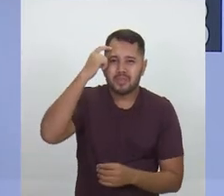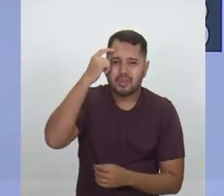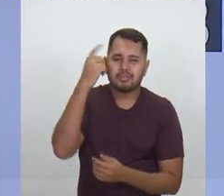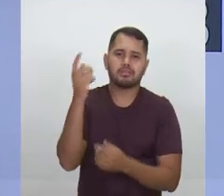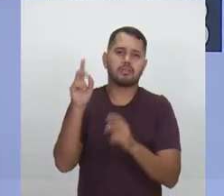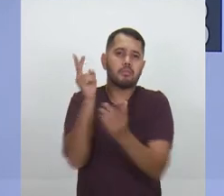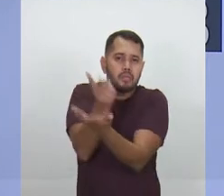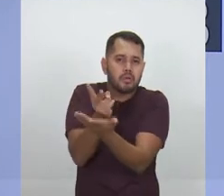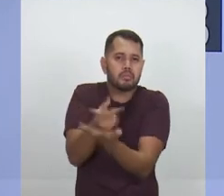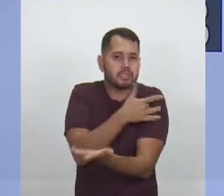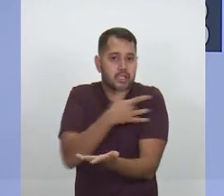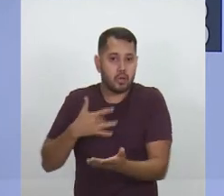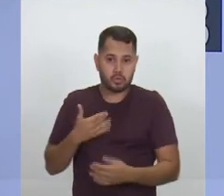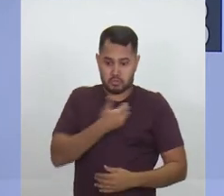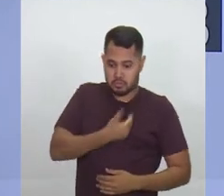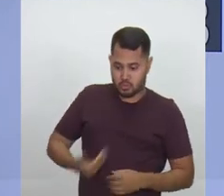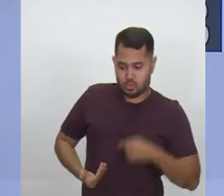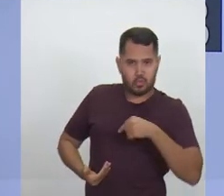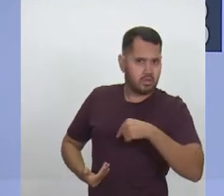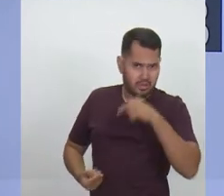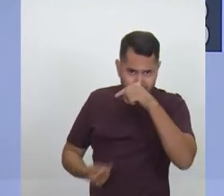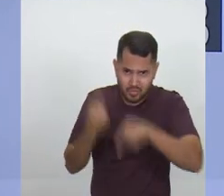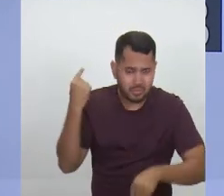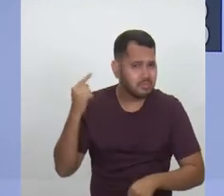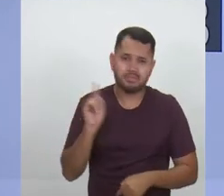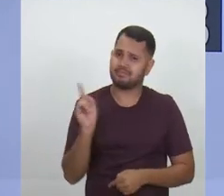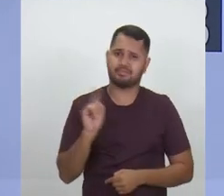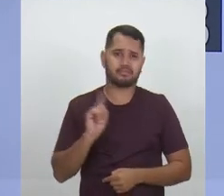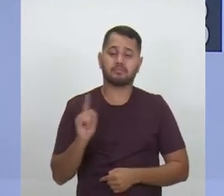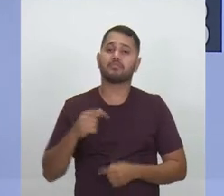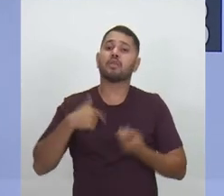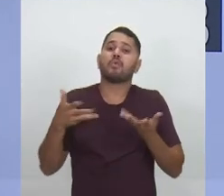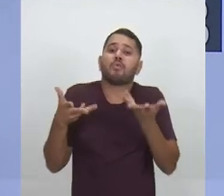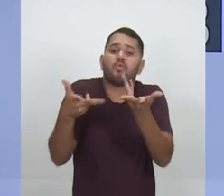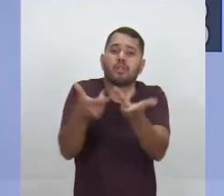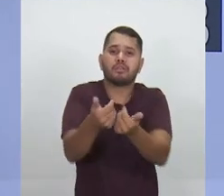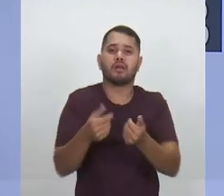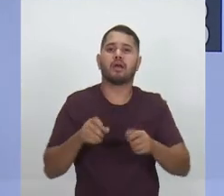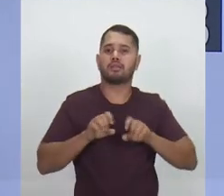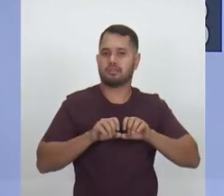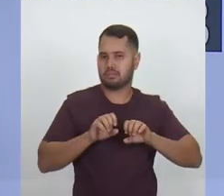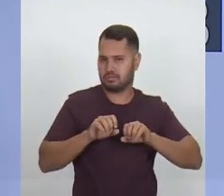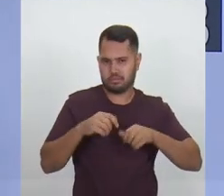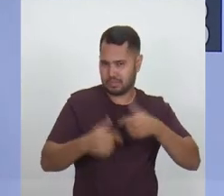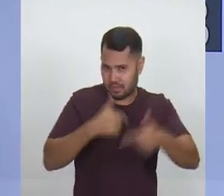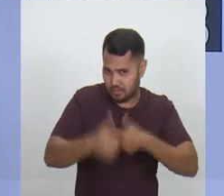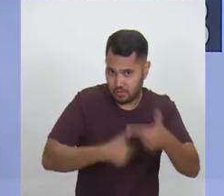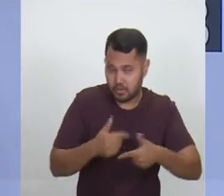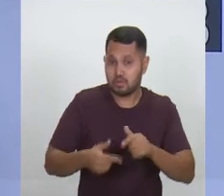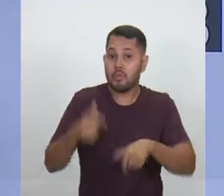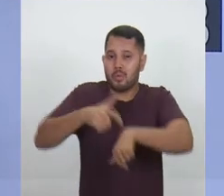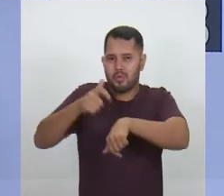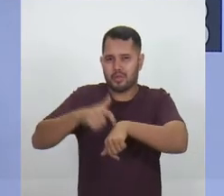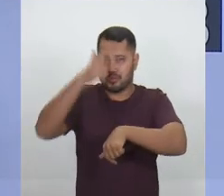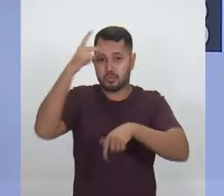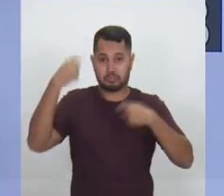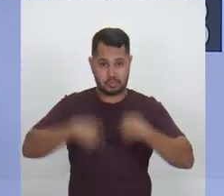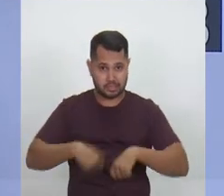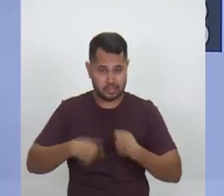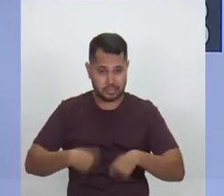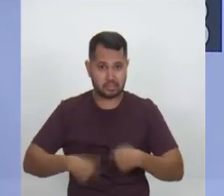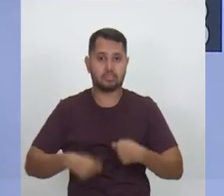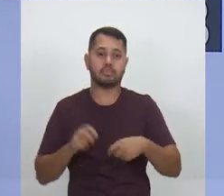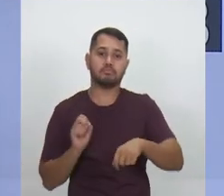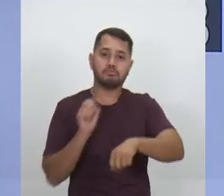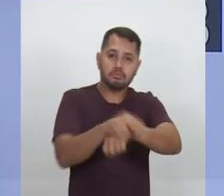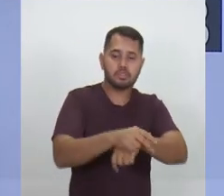saúde pública. Nós não podemos prescindir de uma qualidade do serviço. Até porque, no momento que a população precisa de um